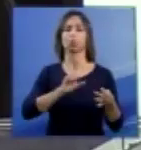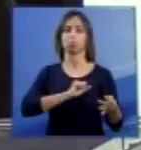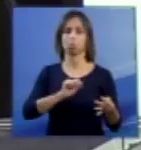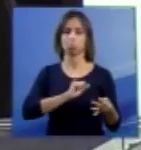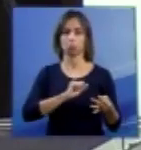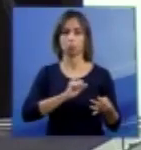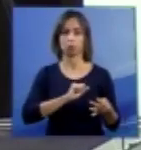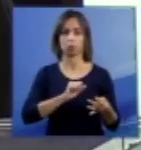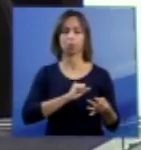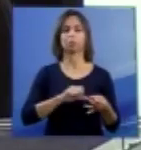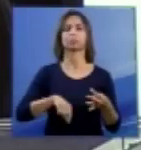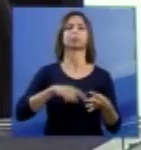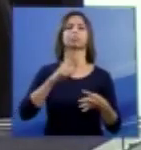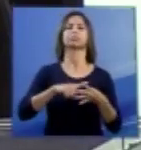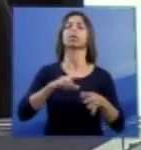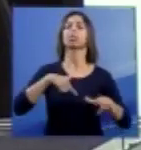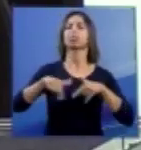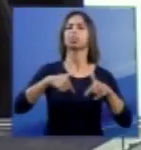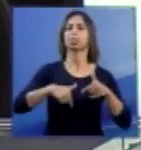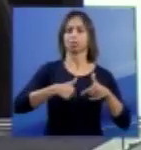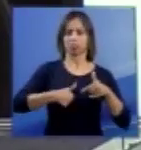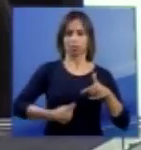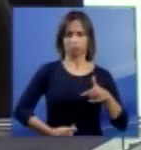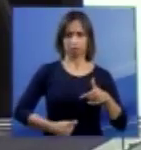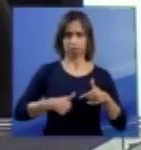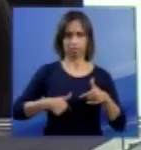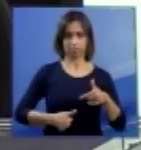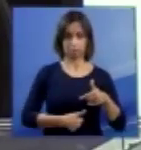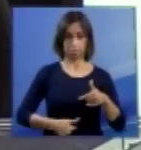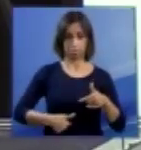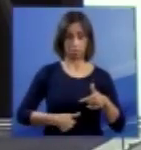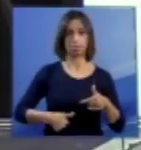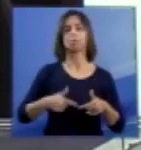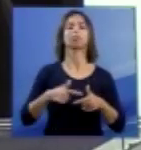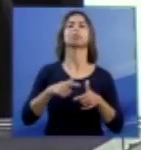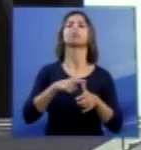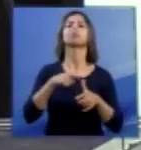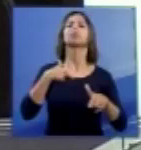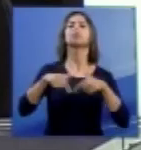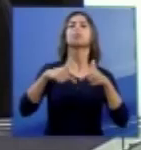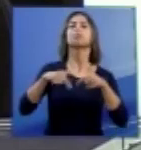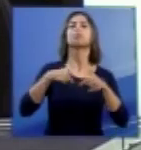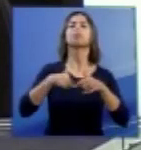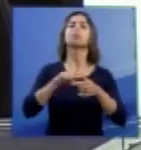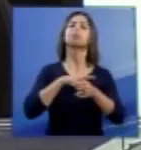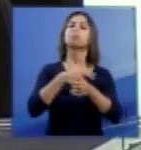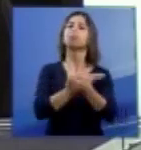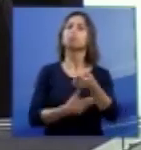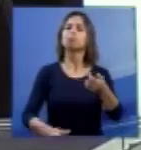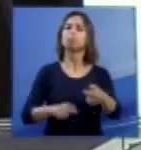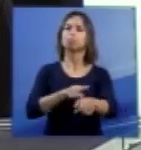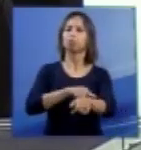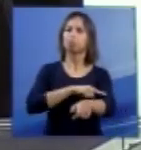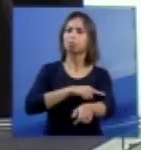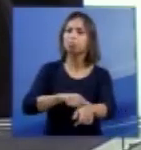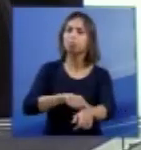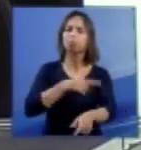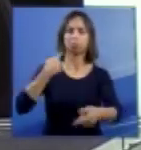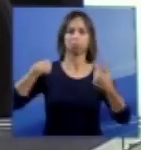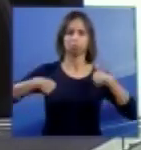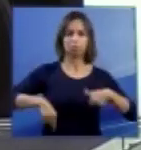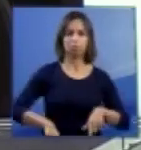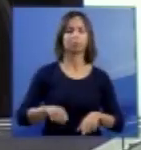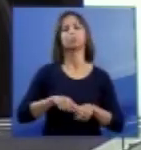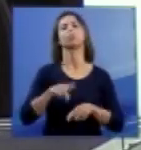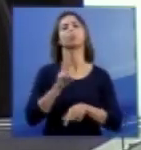de peristaltismo gastrointestinal, de controle de temperatura, de controle vaso-motor, de controle dos motos neurônios, de